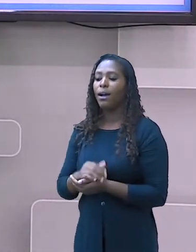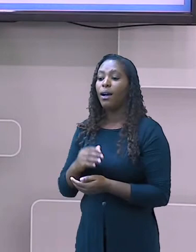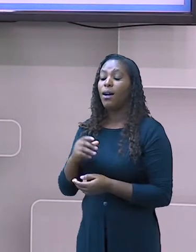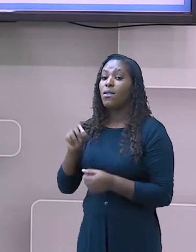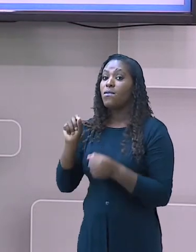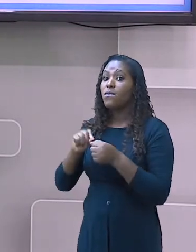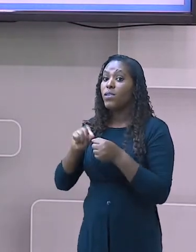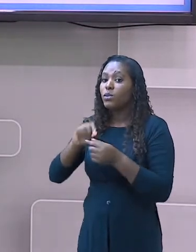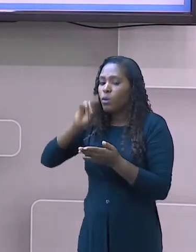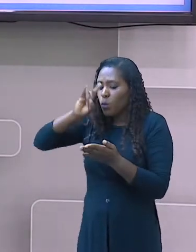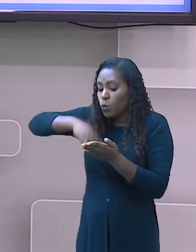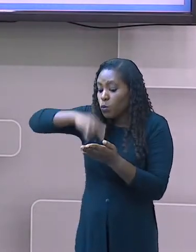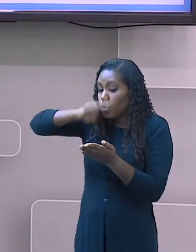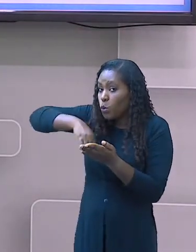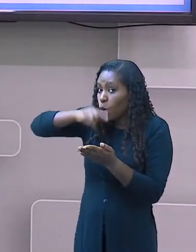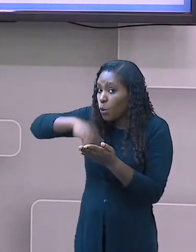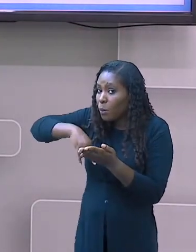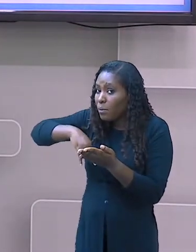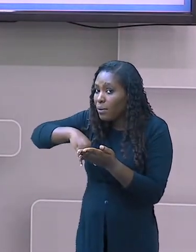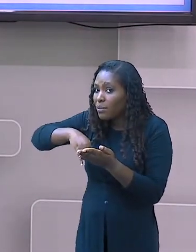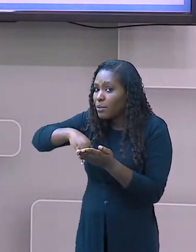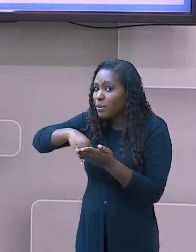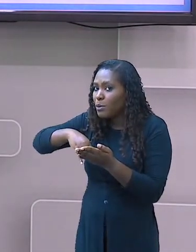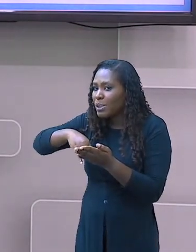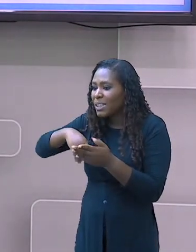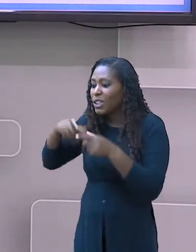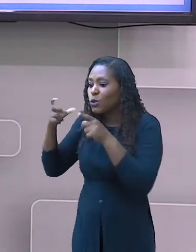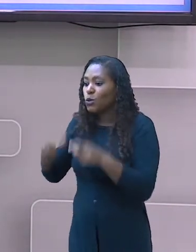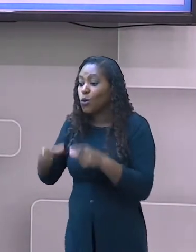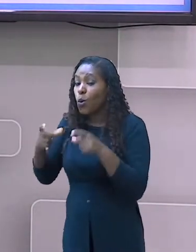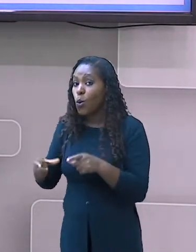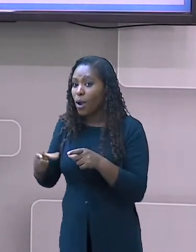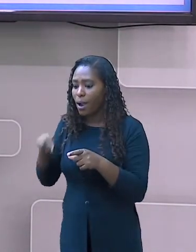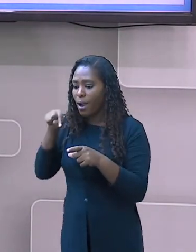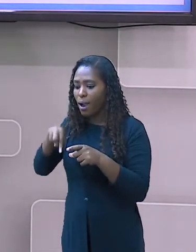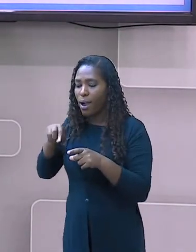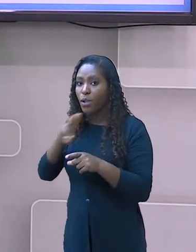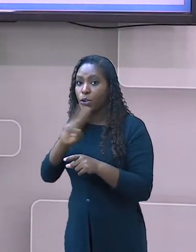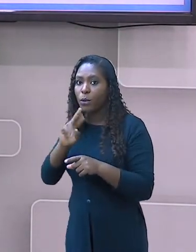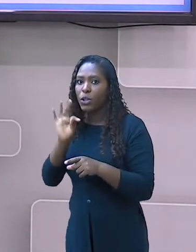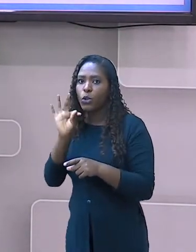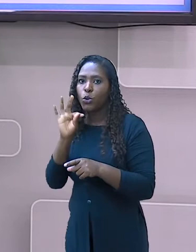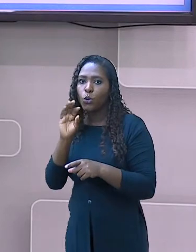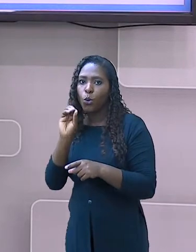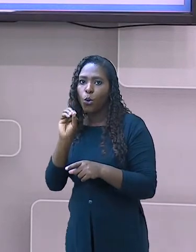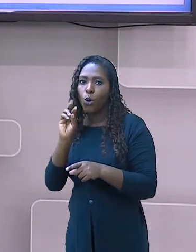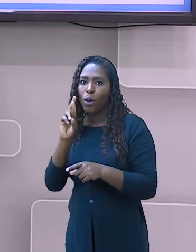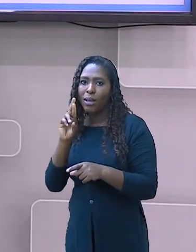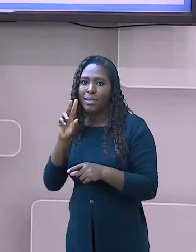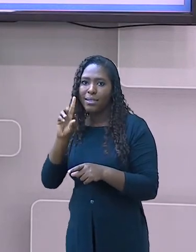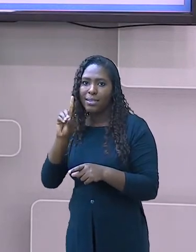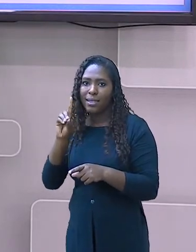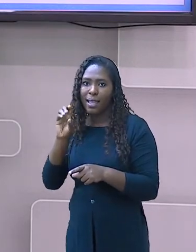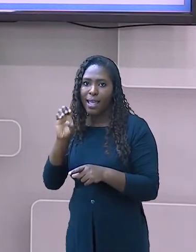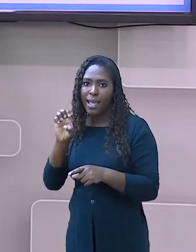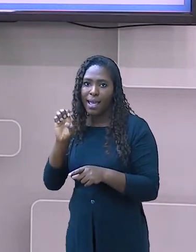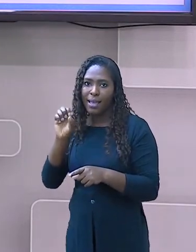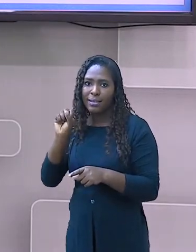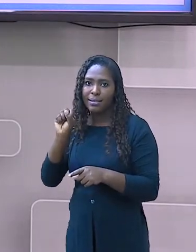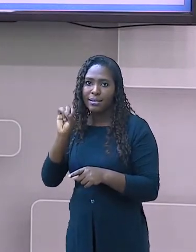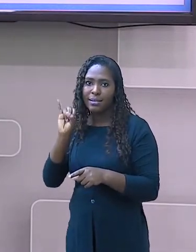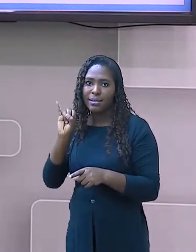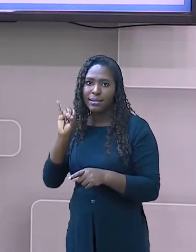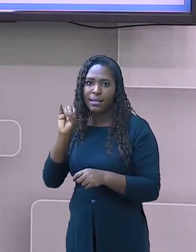O Tratado de Tordesilha, os protagonistas foram Portugal e Espanha, que